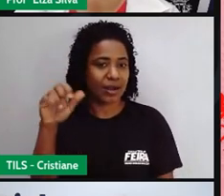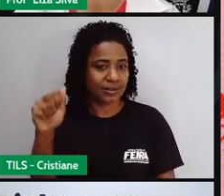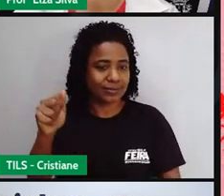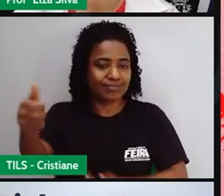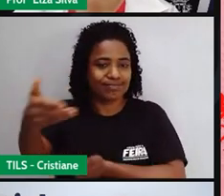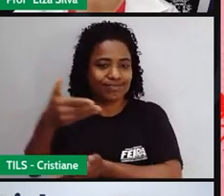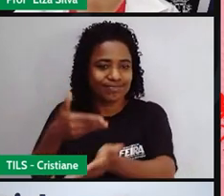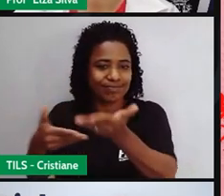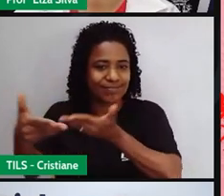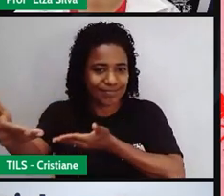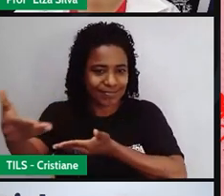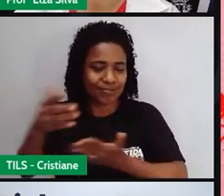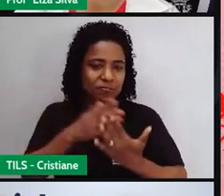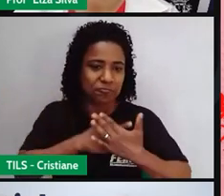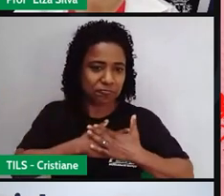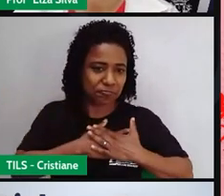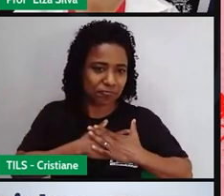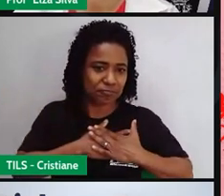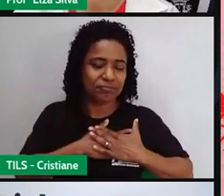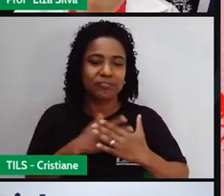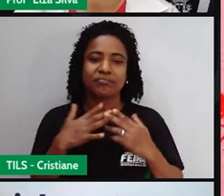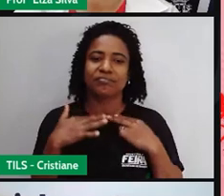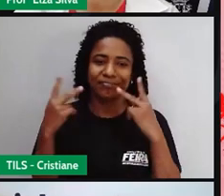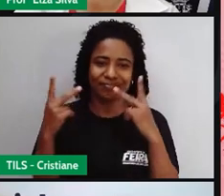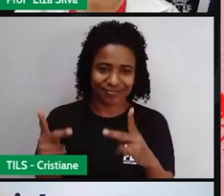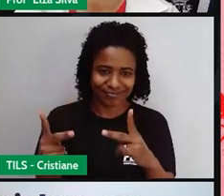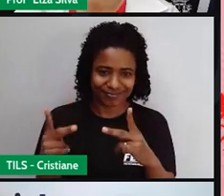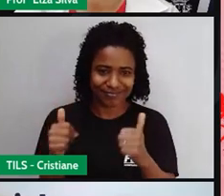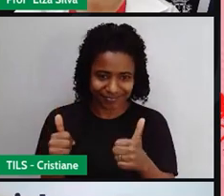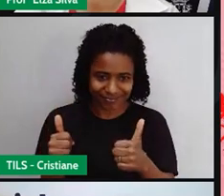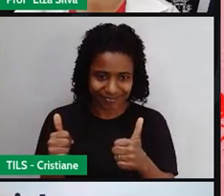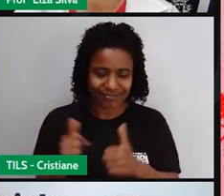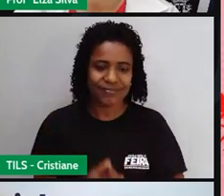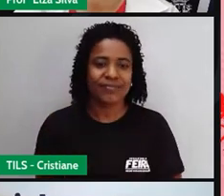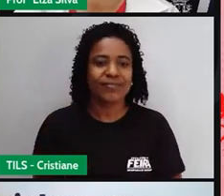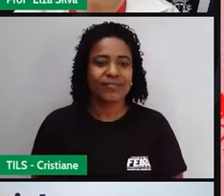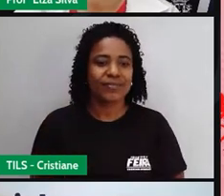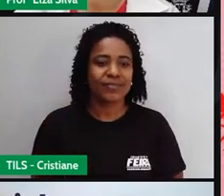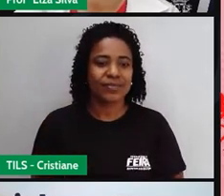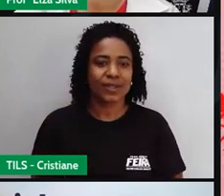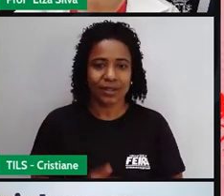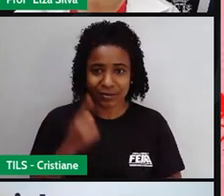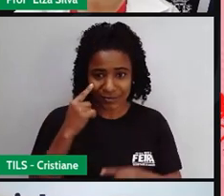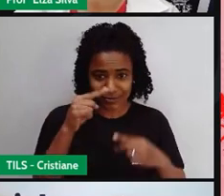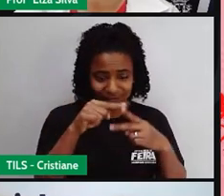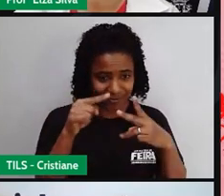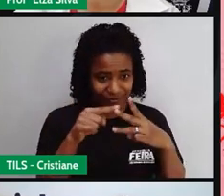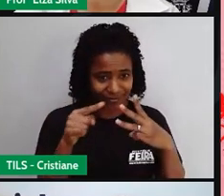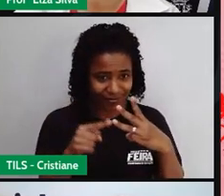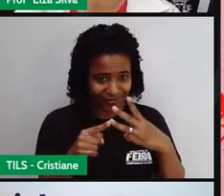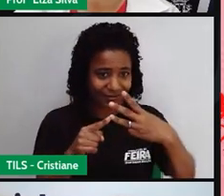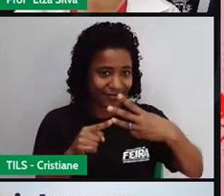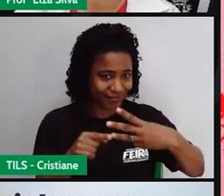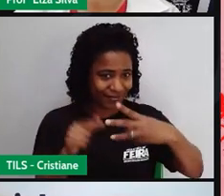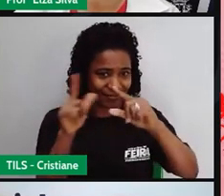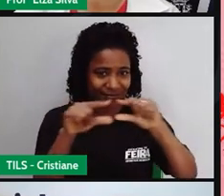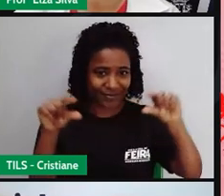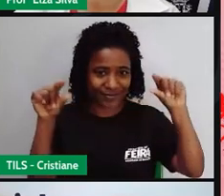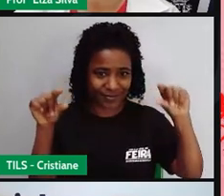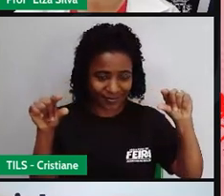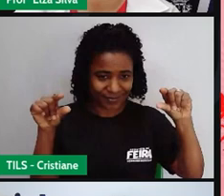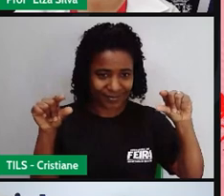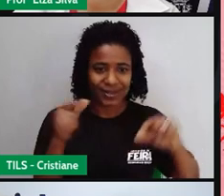afeto. Então, eu vou falar três frases e a gente vai estar aprendendo essas três frases, tá bom? I